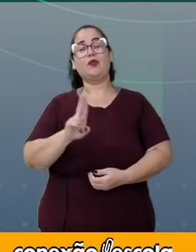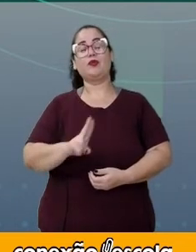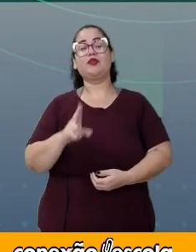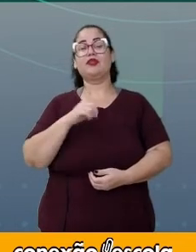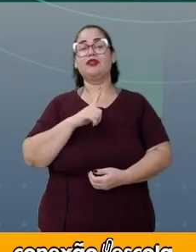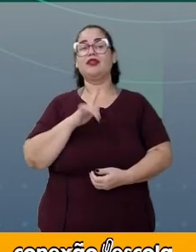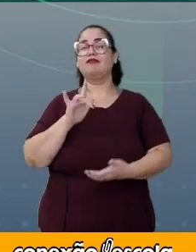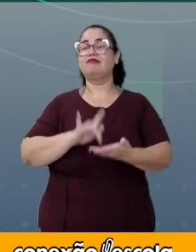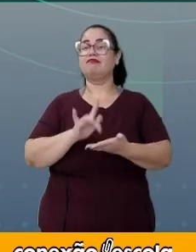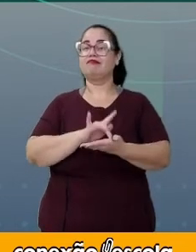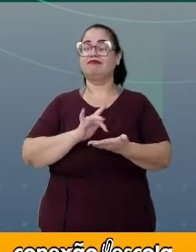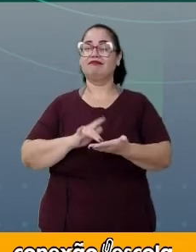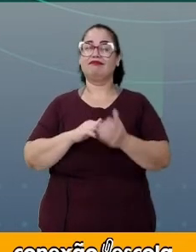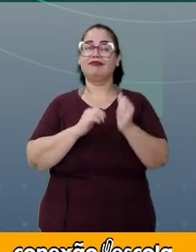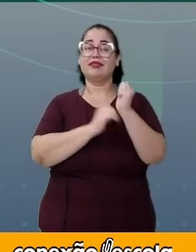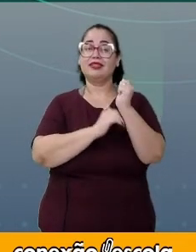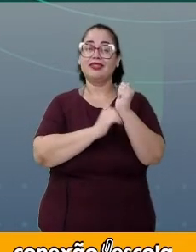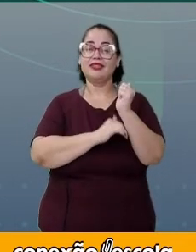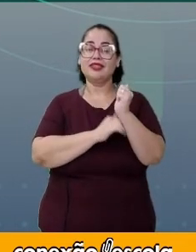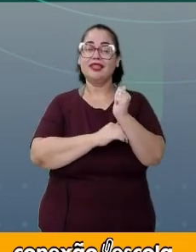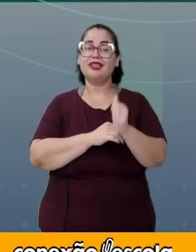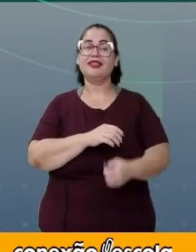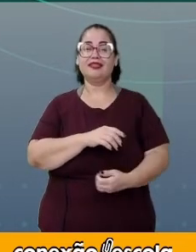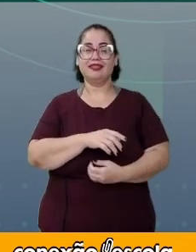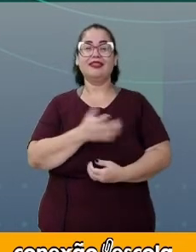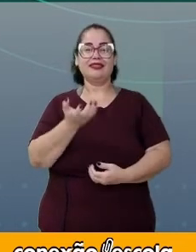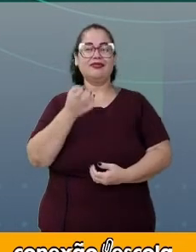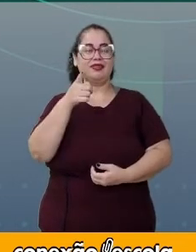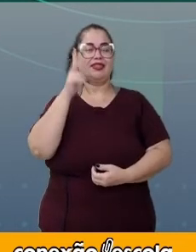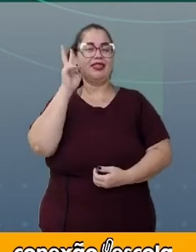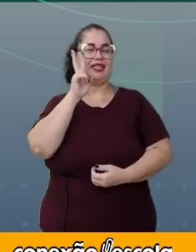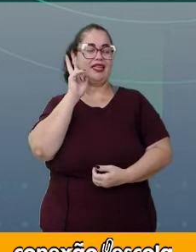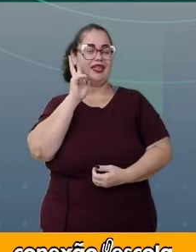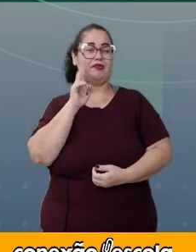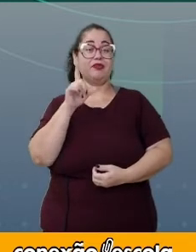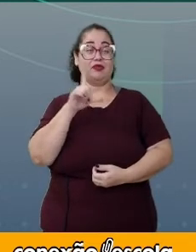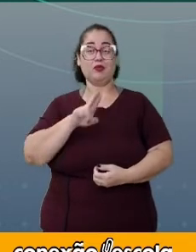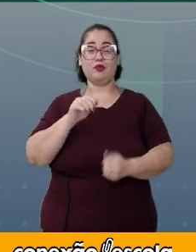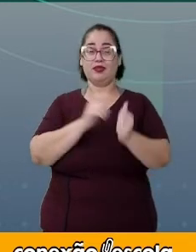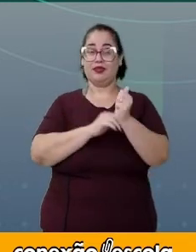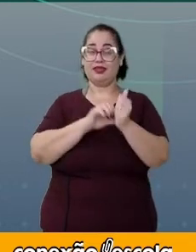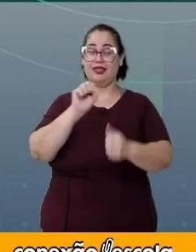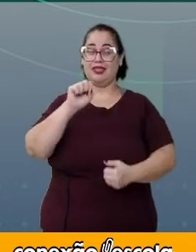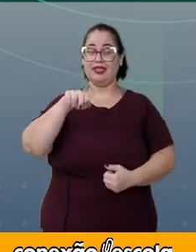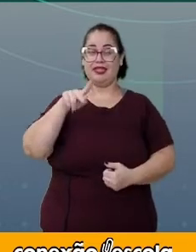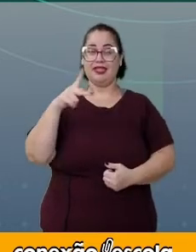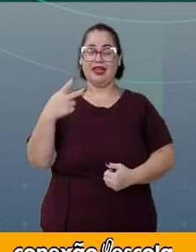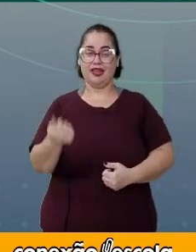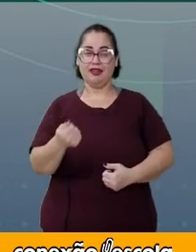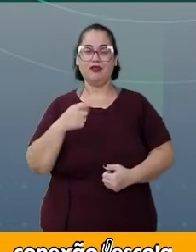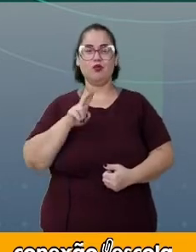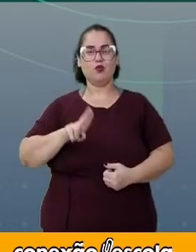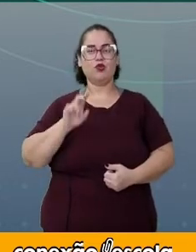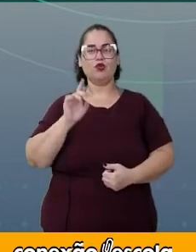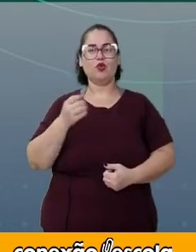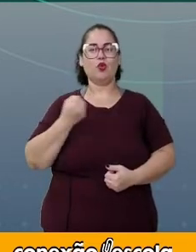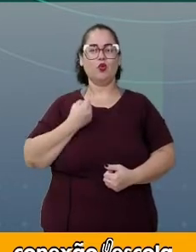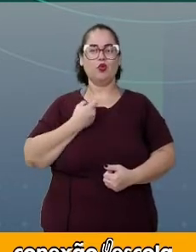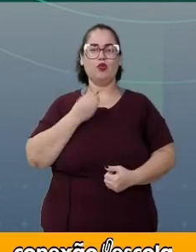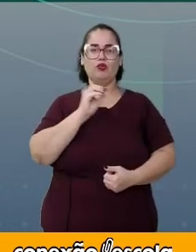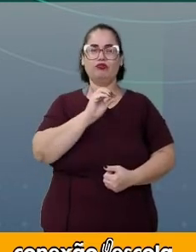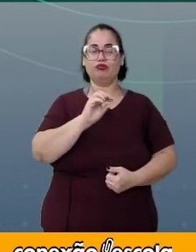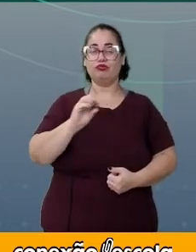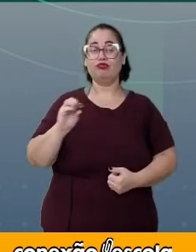senhas. Quero que você se lembre que nas senhas, quando eu utilizo apenas número,